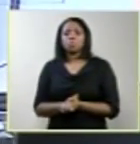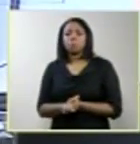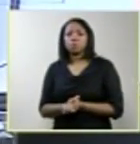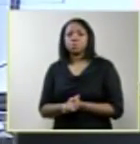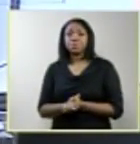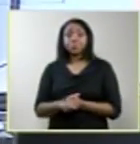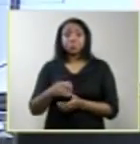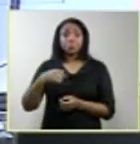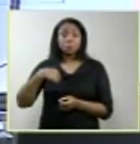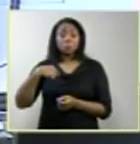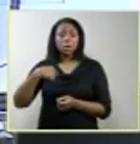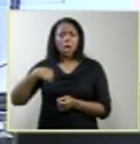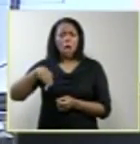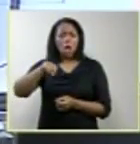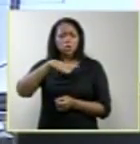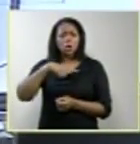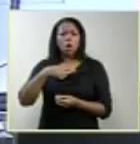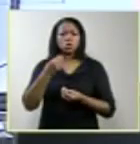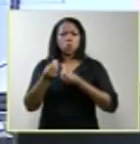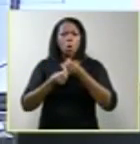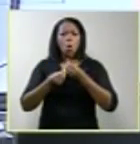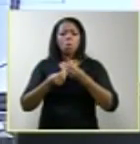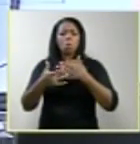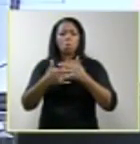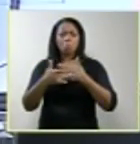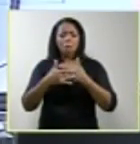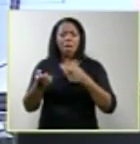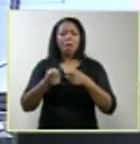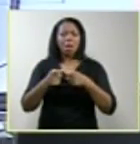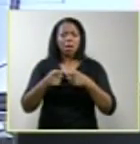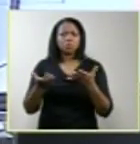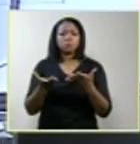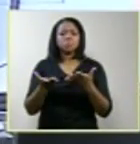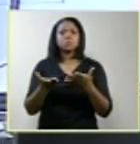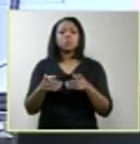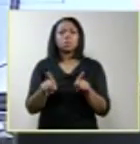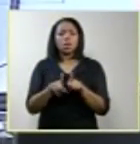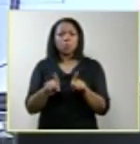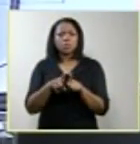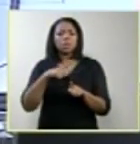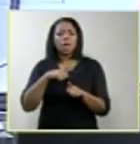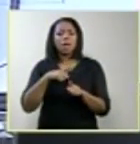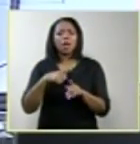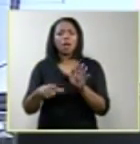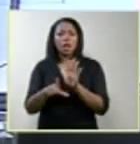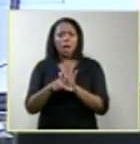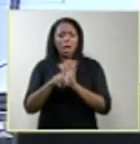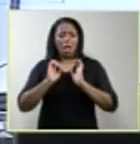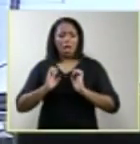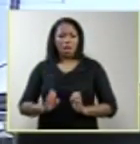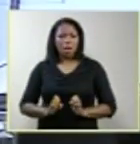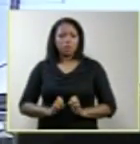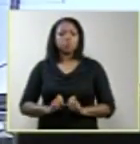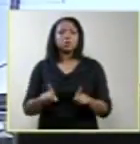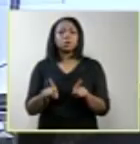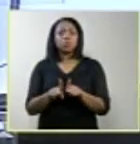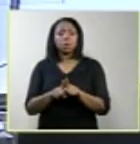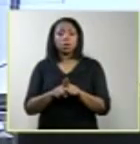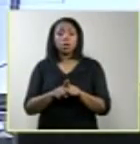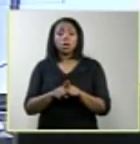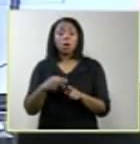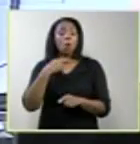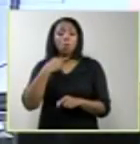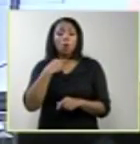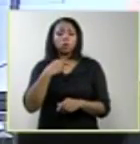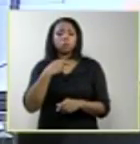Nós, como médicos, atendemos o Código de Ética Médica, o artigo 59 diz que é vedado ao médico deixar de informar ao